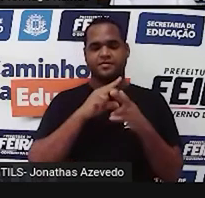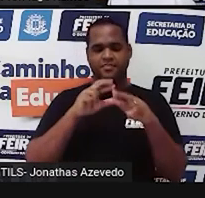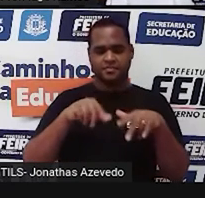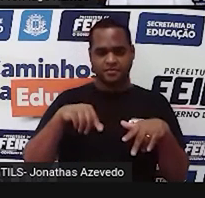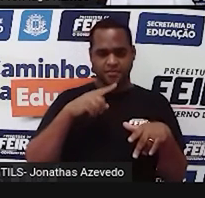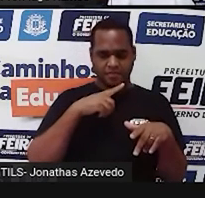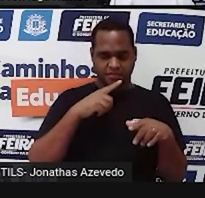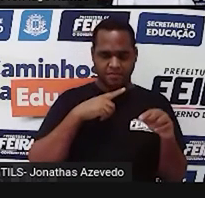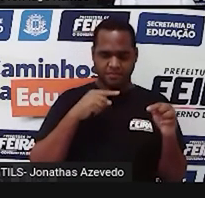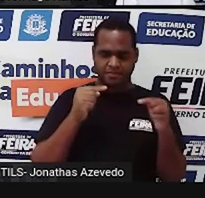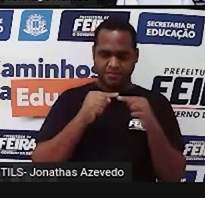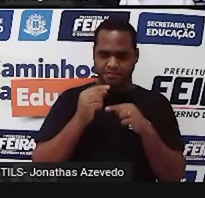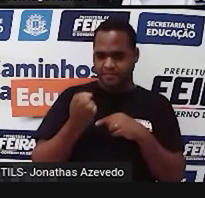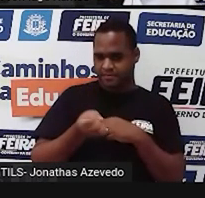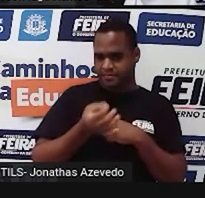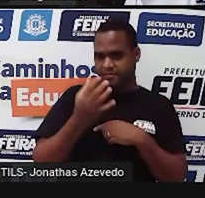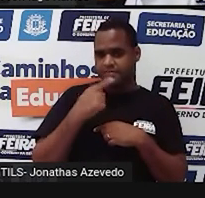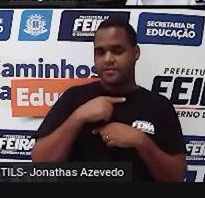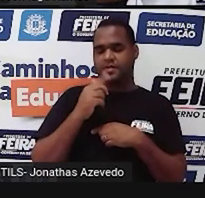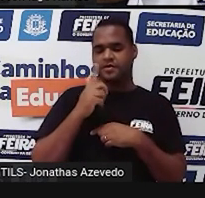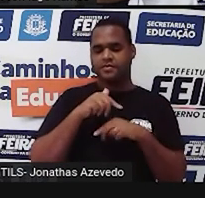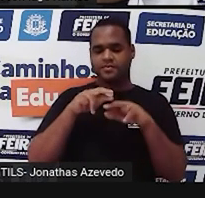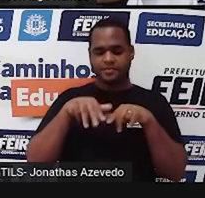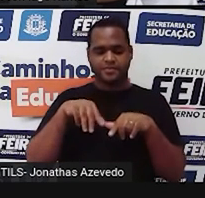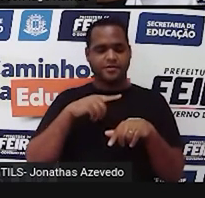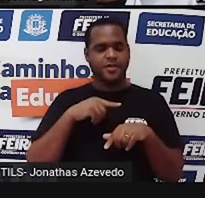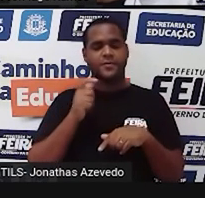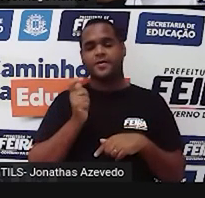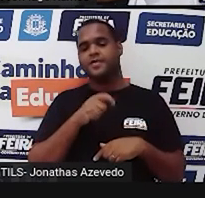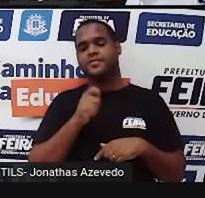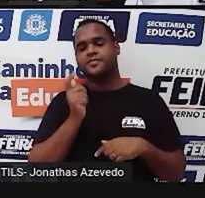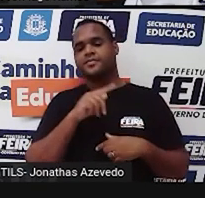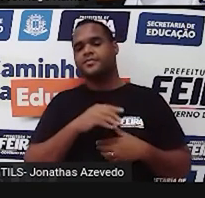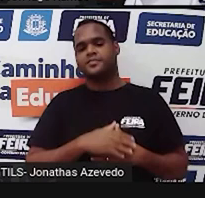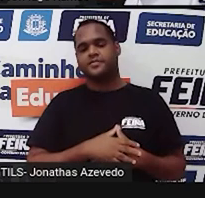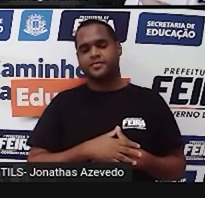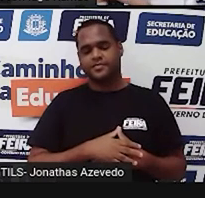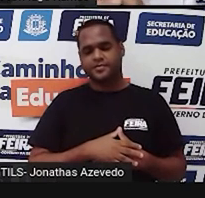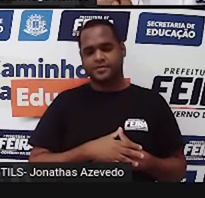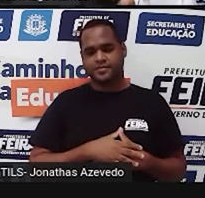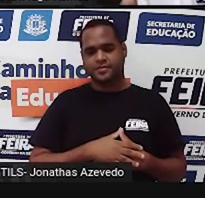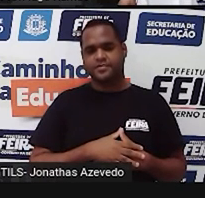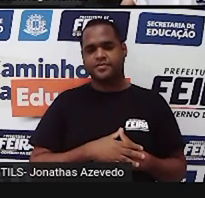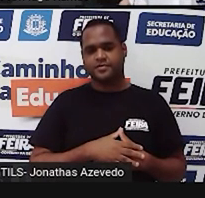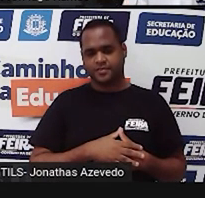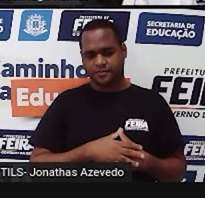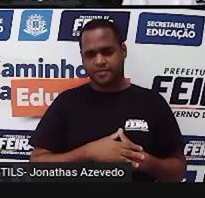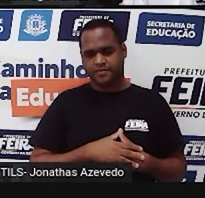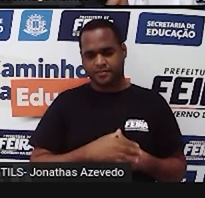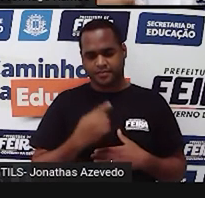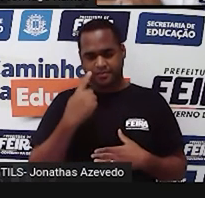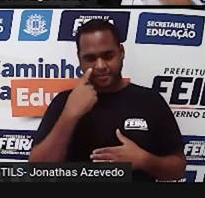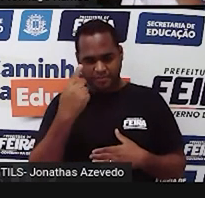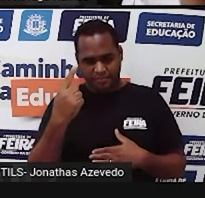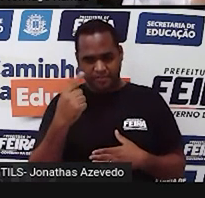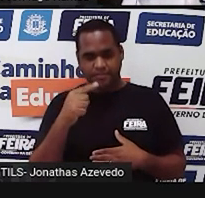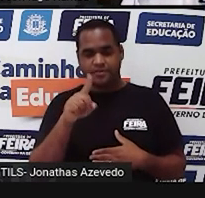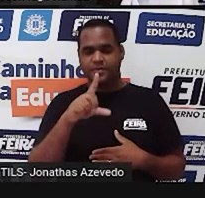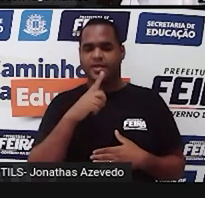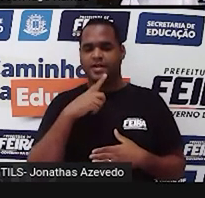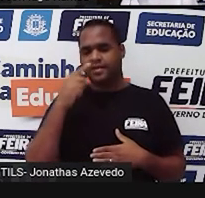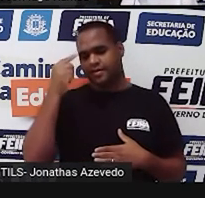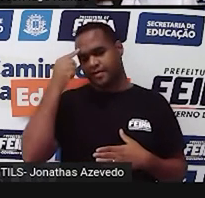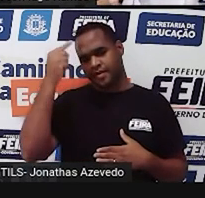quantidade de combustível que foi abastecida. Certo? Então, veja aqui, é a ideia da